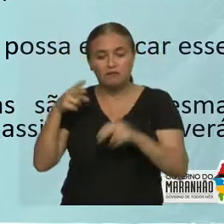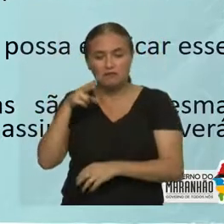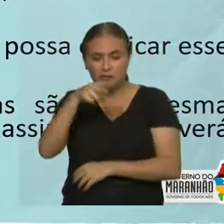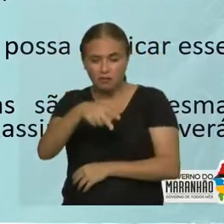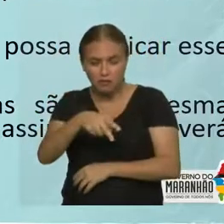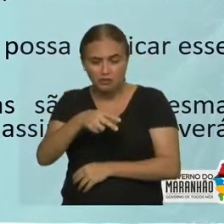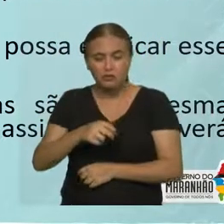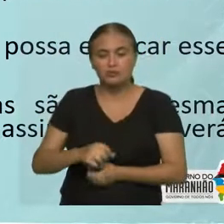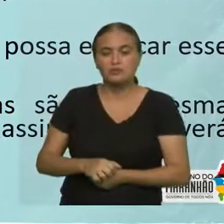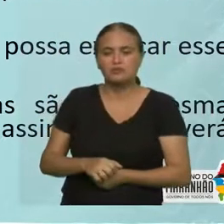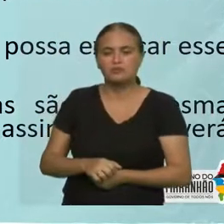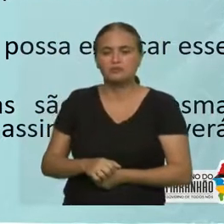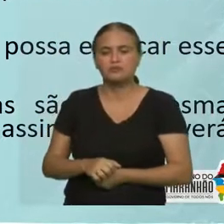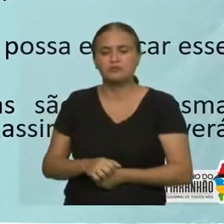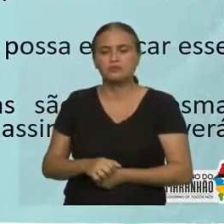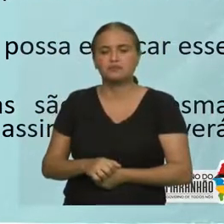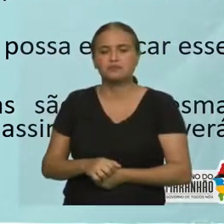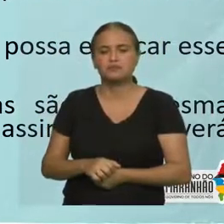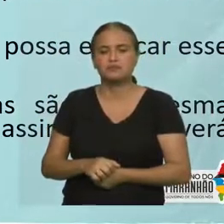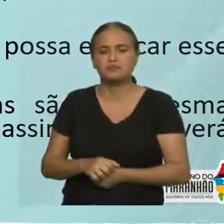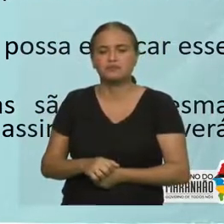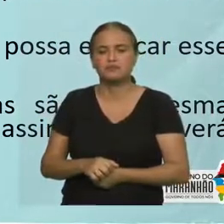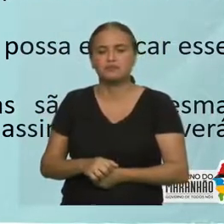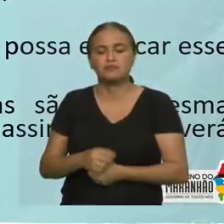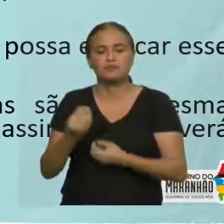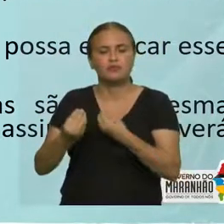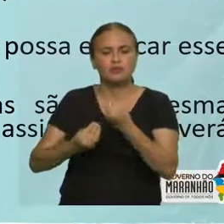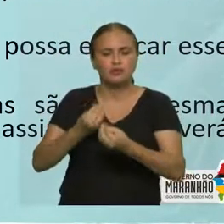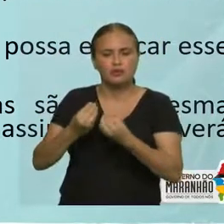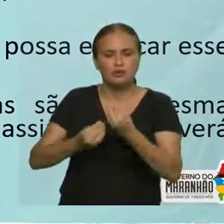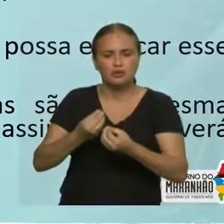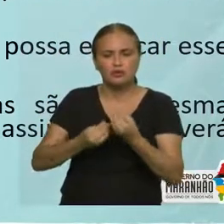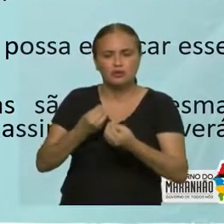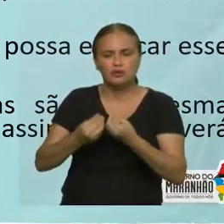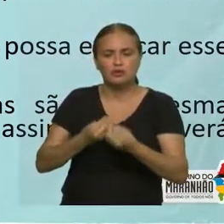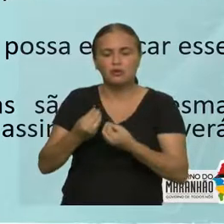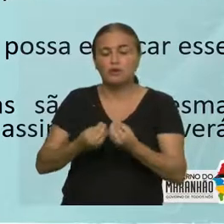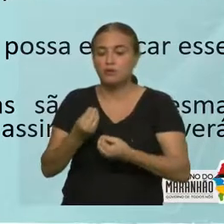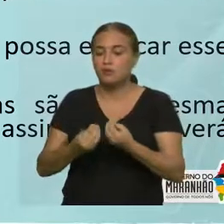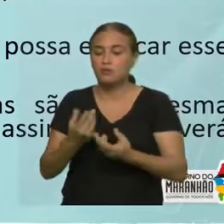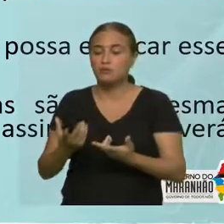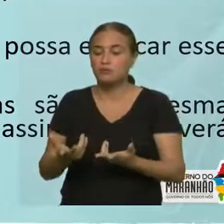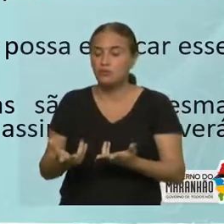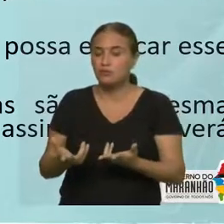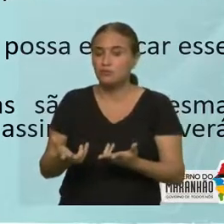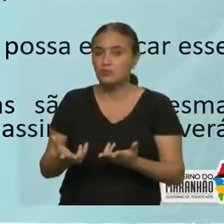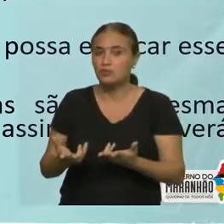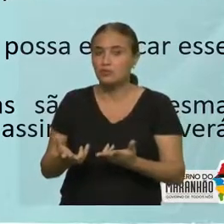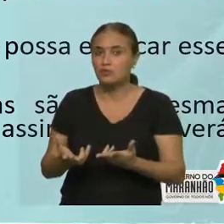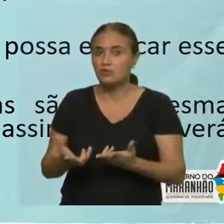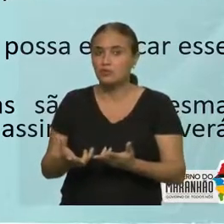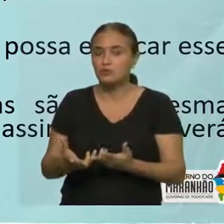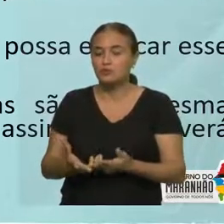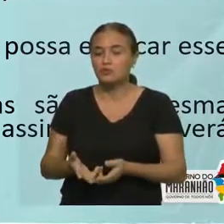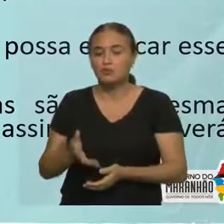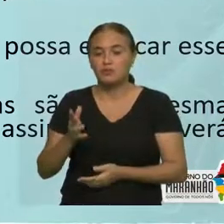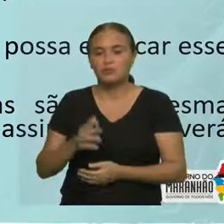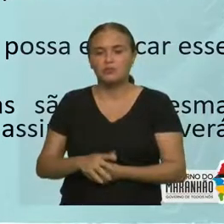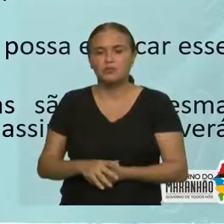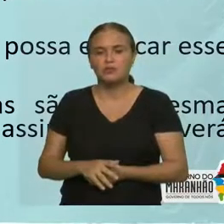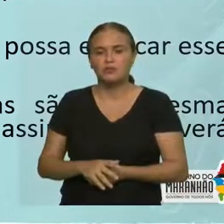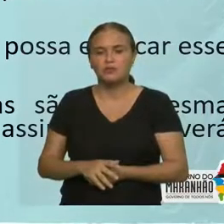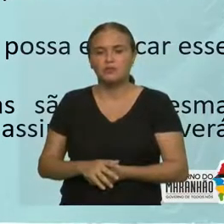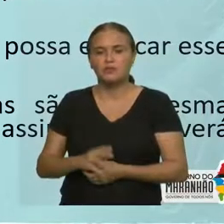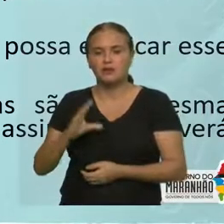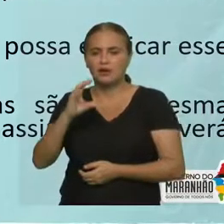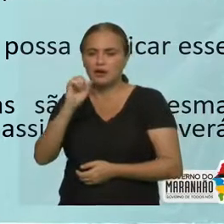dessa observação, marca a alternativa correta. Ele afirma como tem ação e reação, o cavalo aplica força na carroça, a carroça aplica força no cavalo,